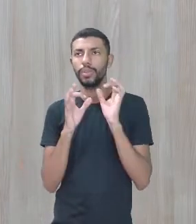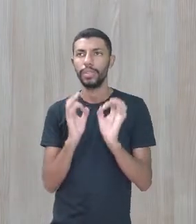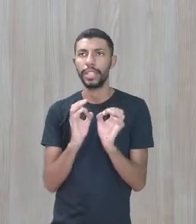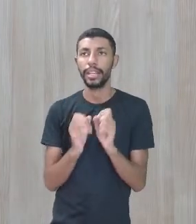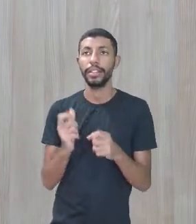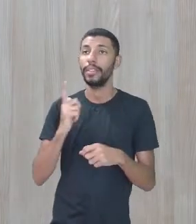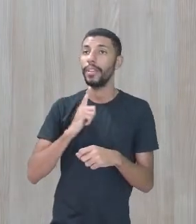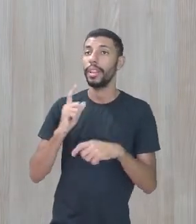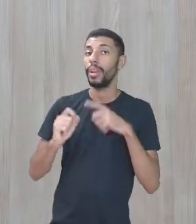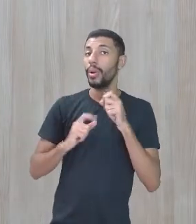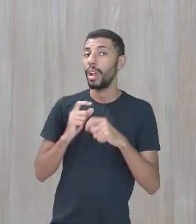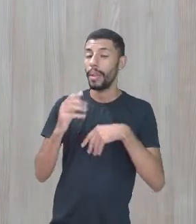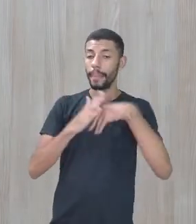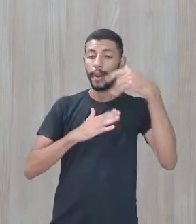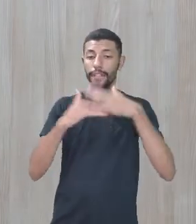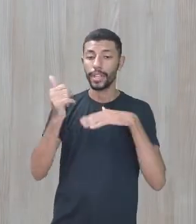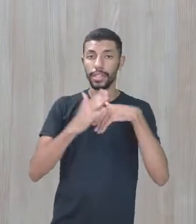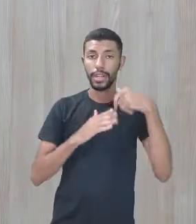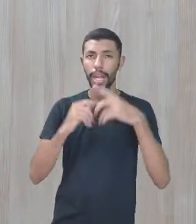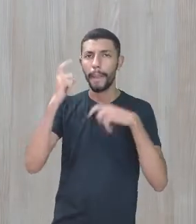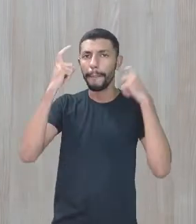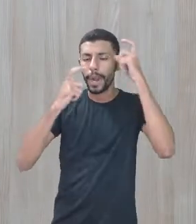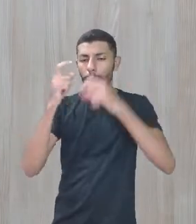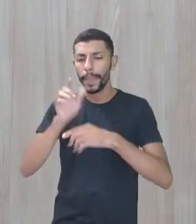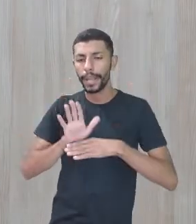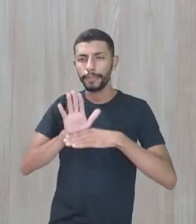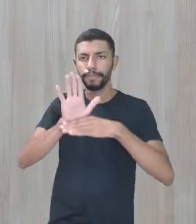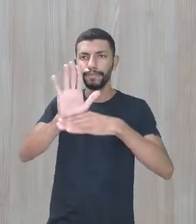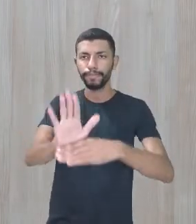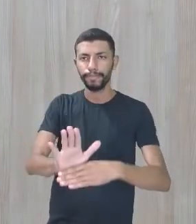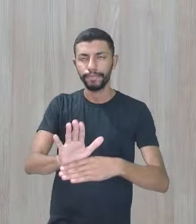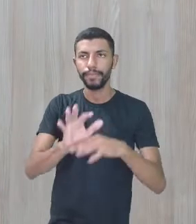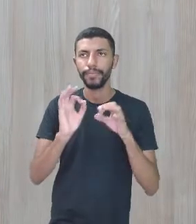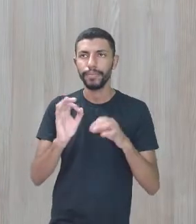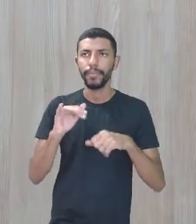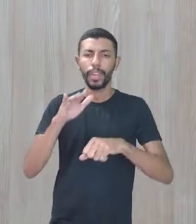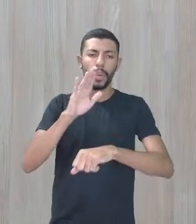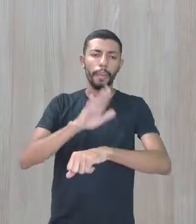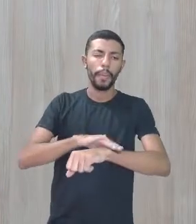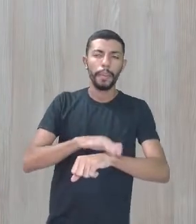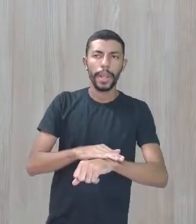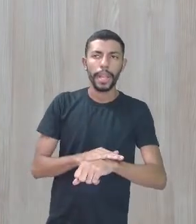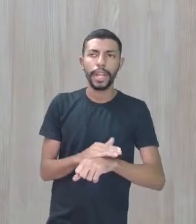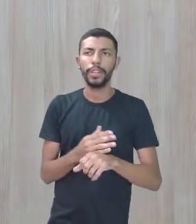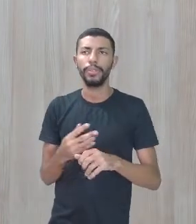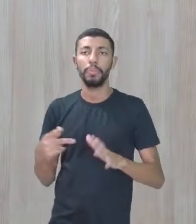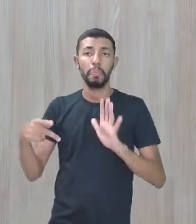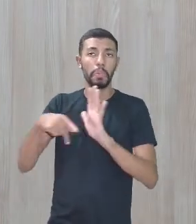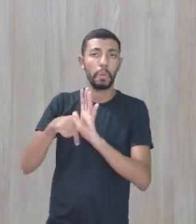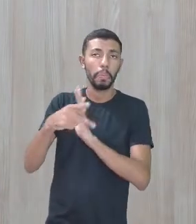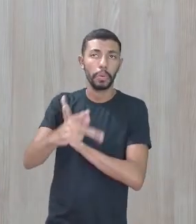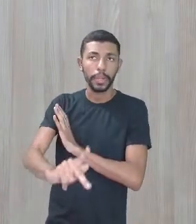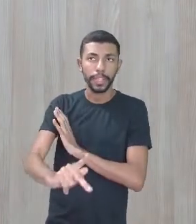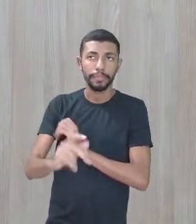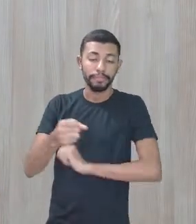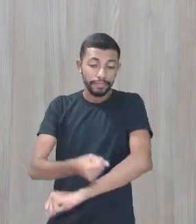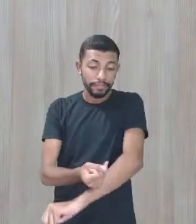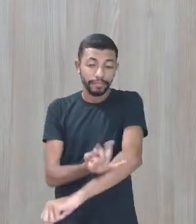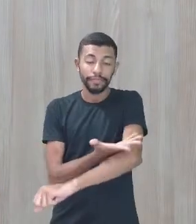preocupados em atender a sua especificidade, o seu momento, as suas emoções.